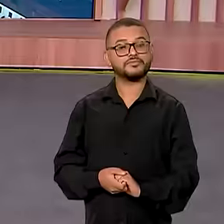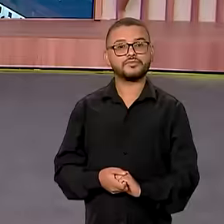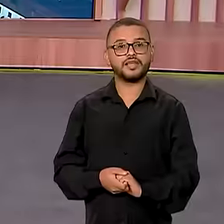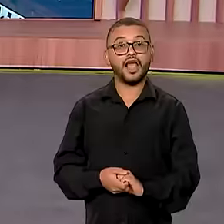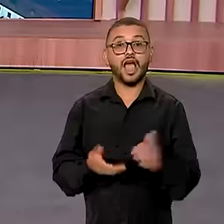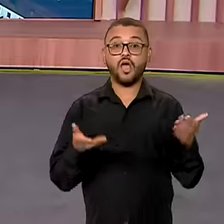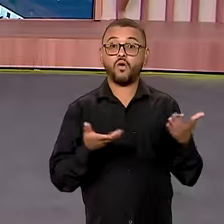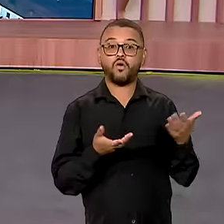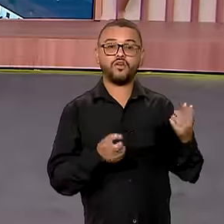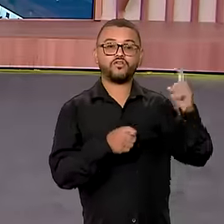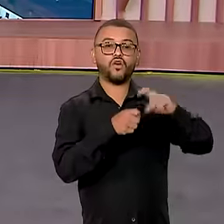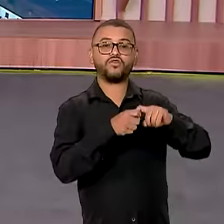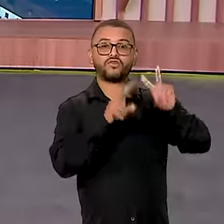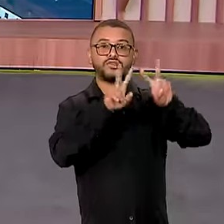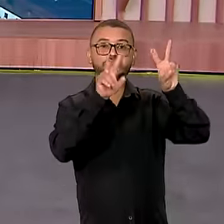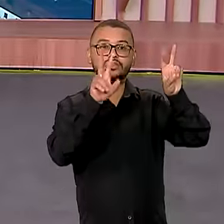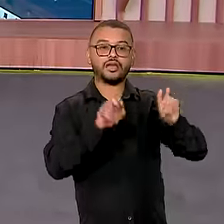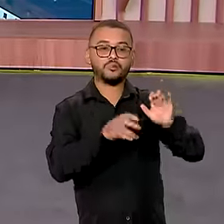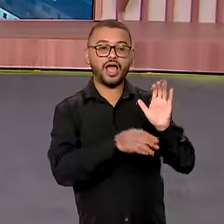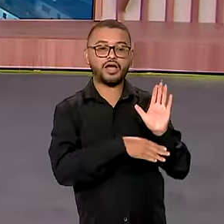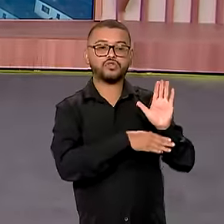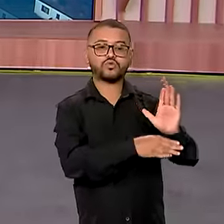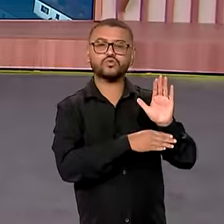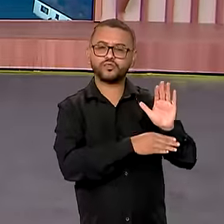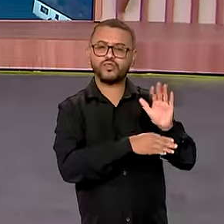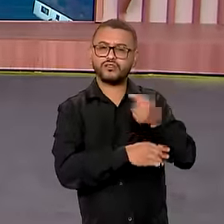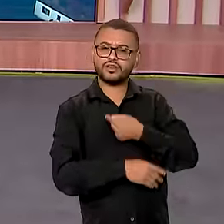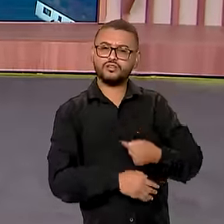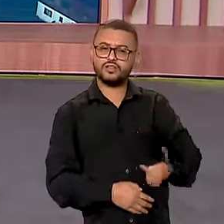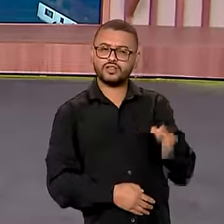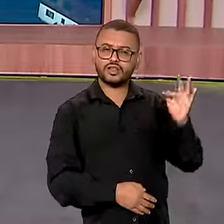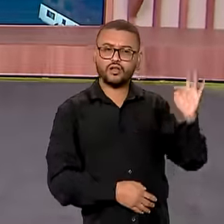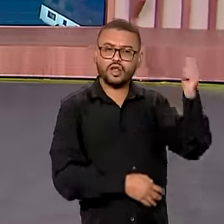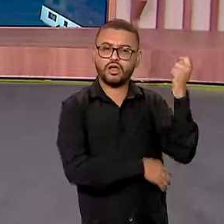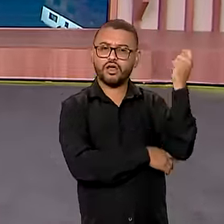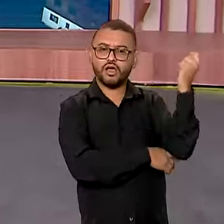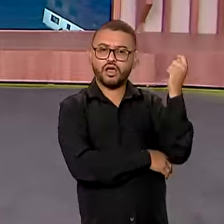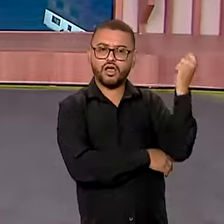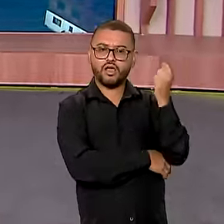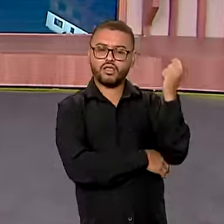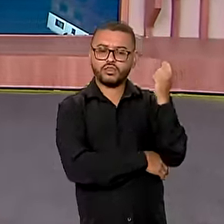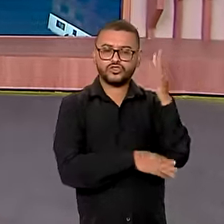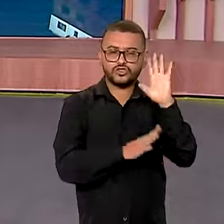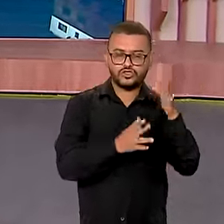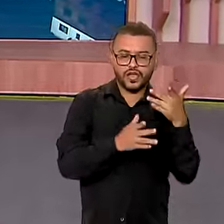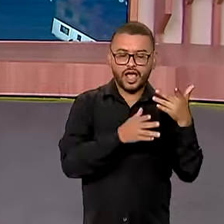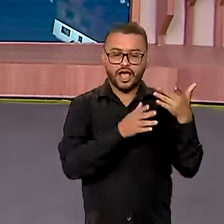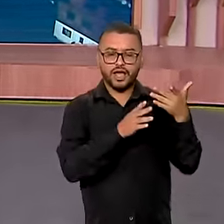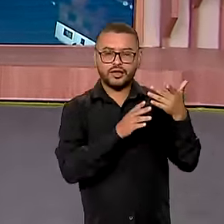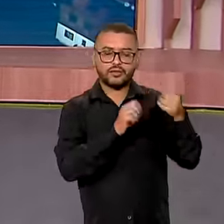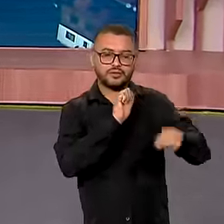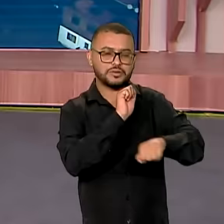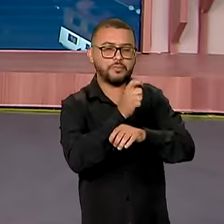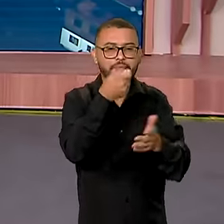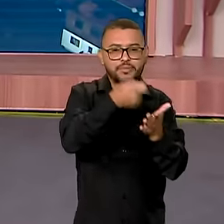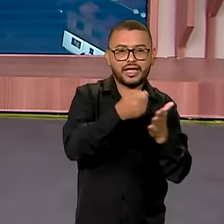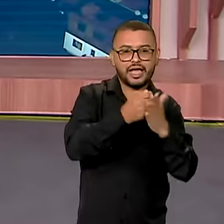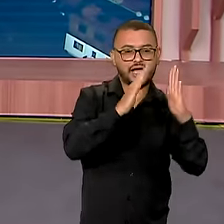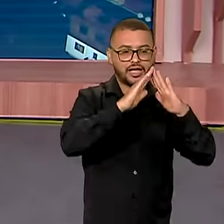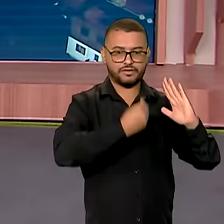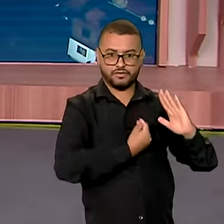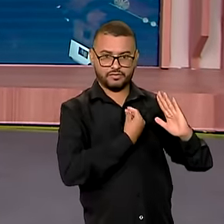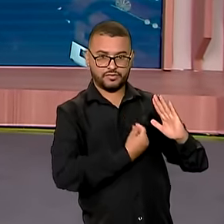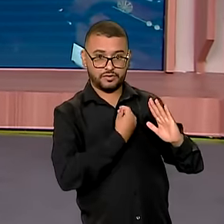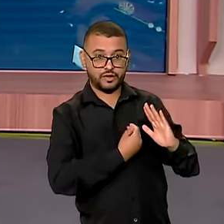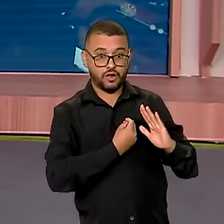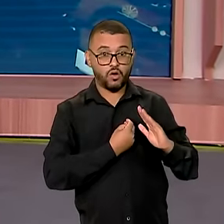A gente volta a falar da ajuda federal ao Rio Grande do Sul. Nós já falamos aqui da suspensão dos pagamentos das prestações do Minha Casa Minha